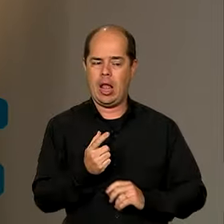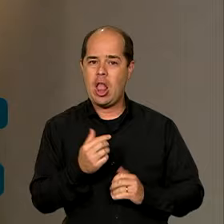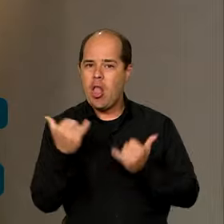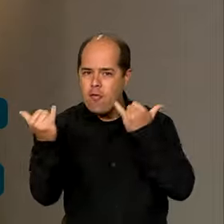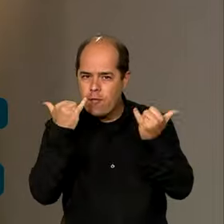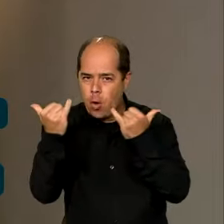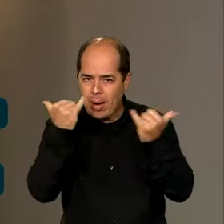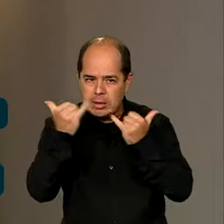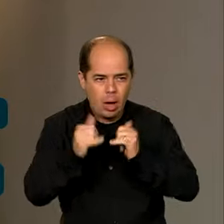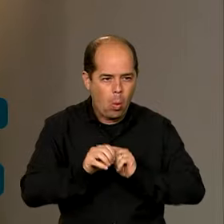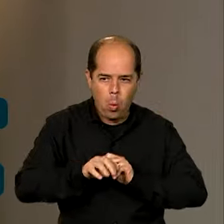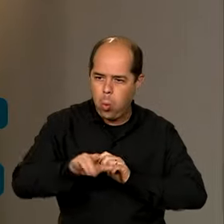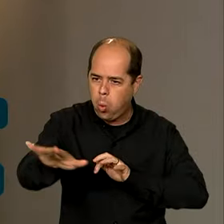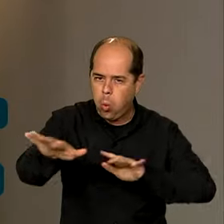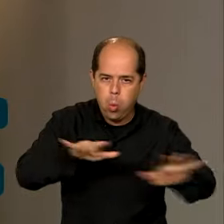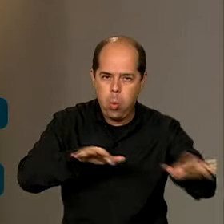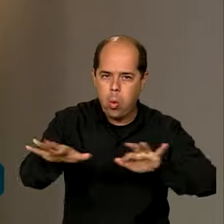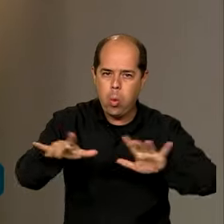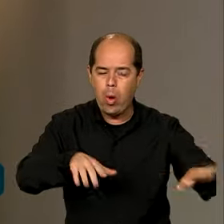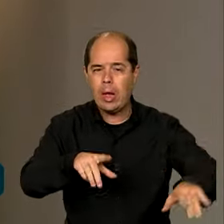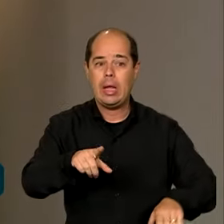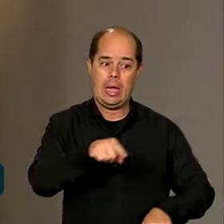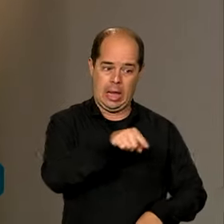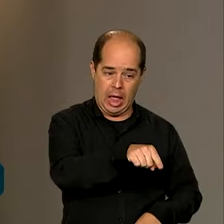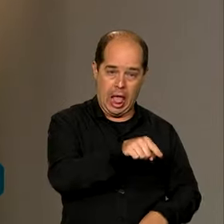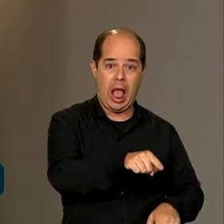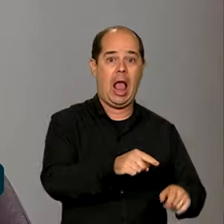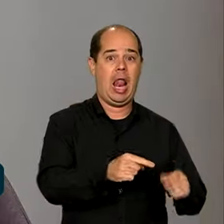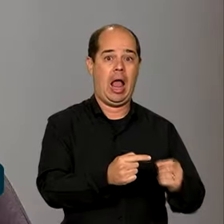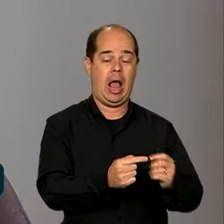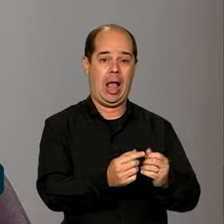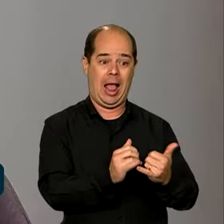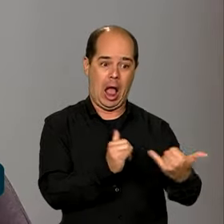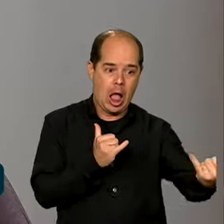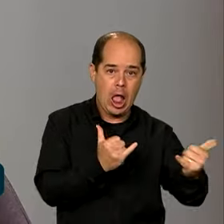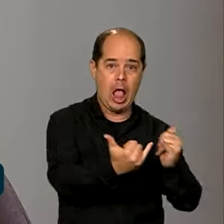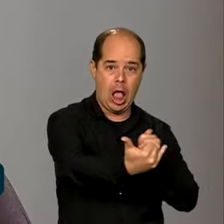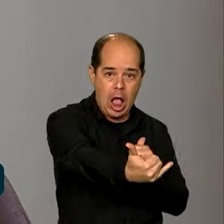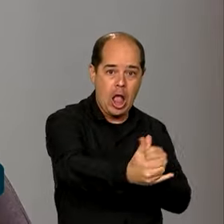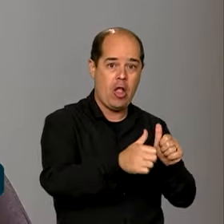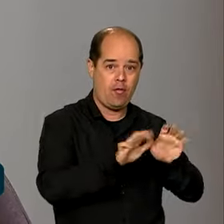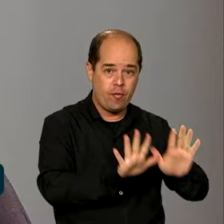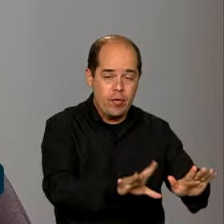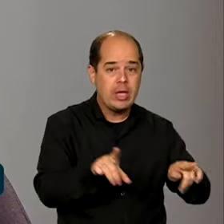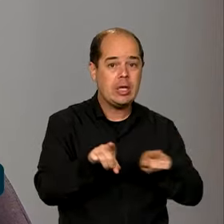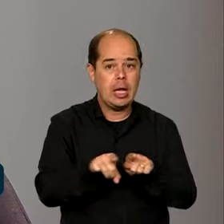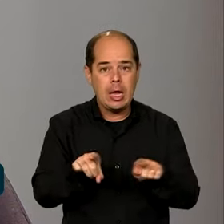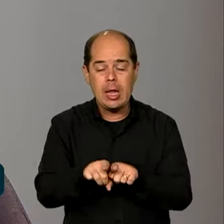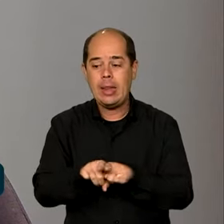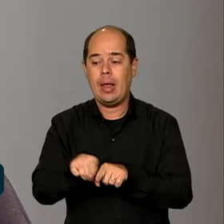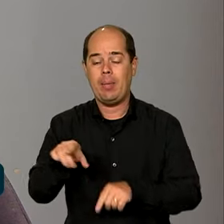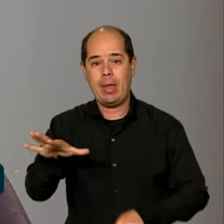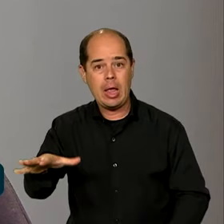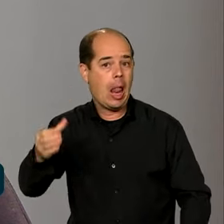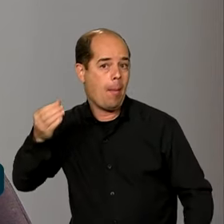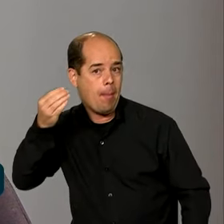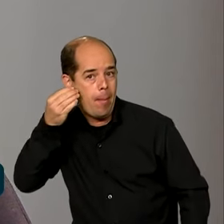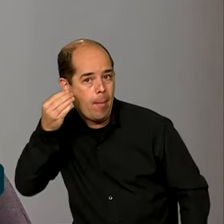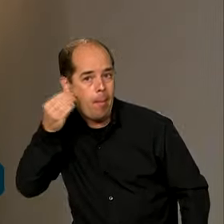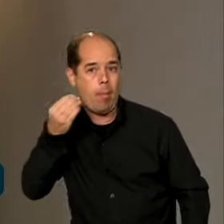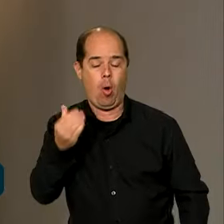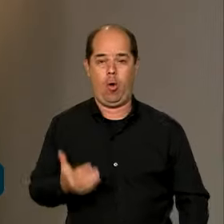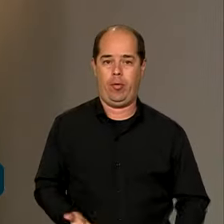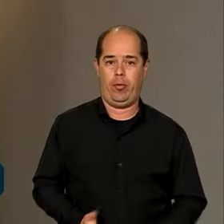Tanto na rede fixa, né? Por ser tráfego sensível, será trafegado nessa rede, como também na rede móvel